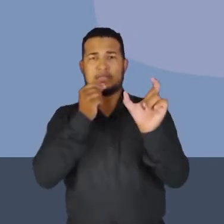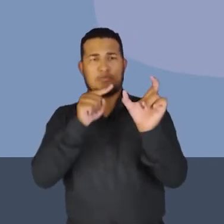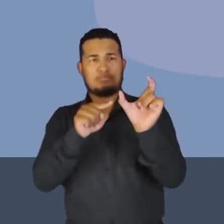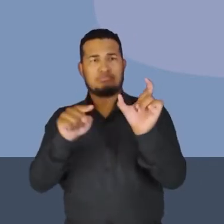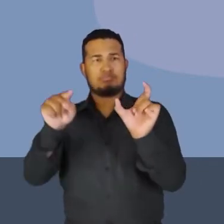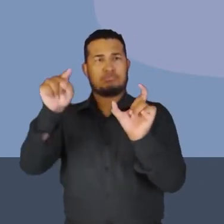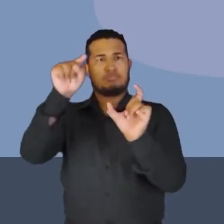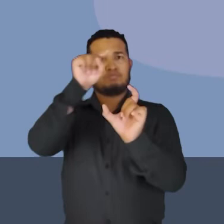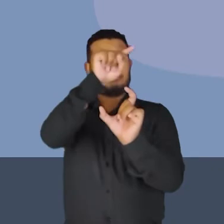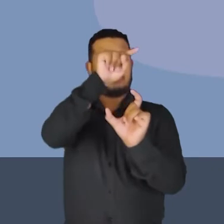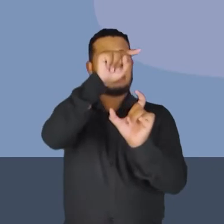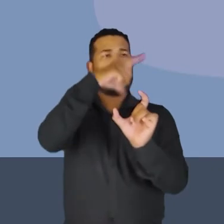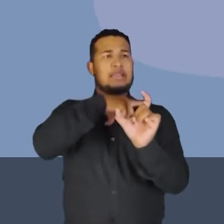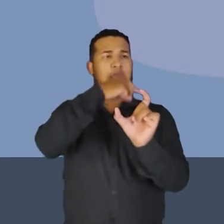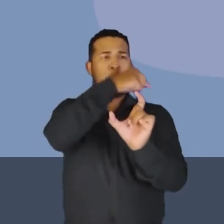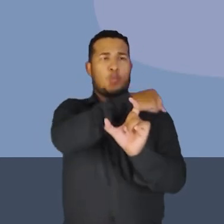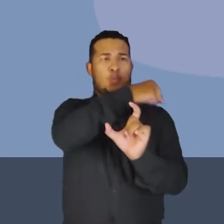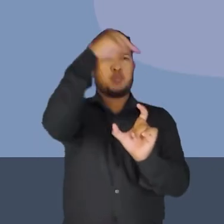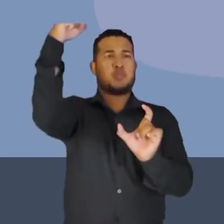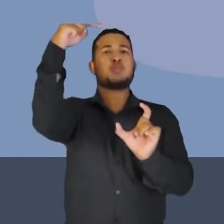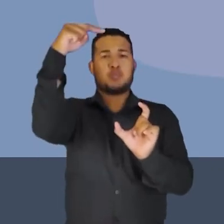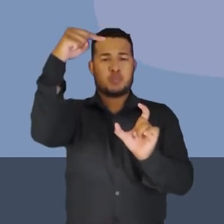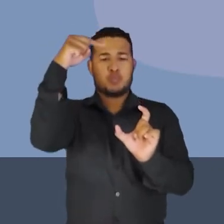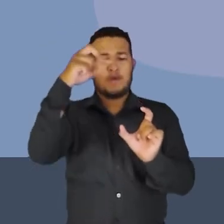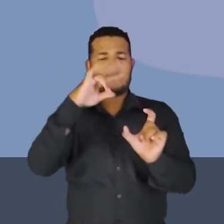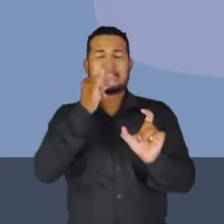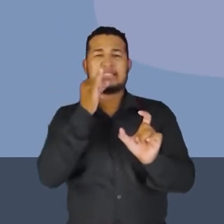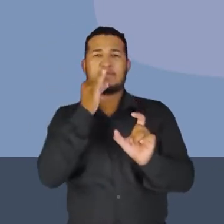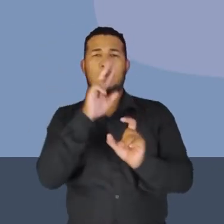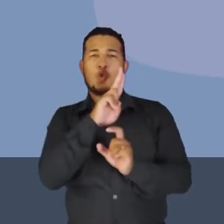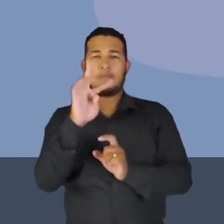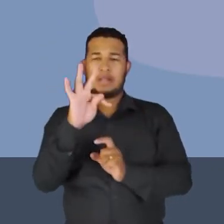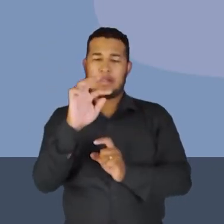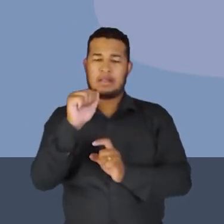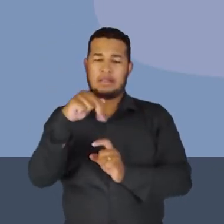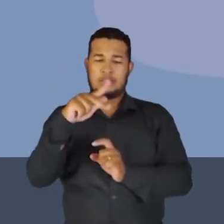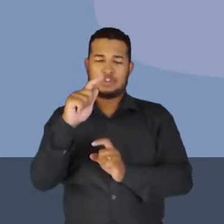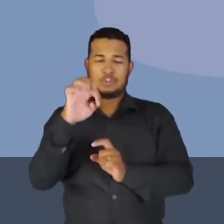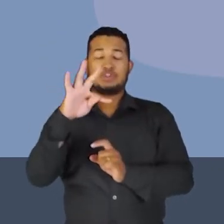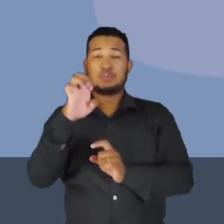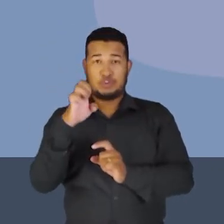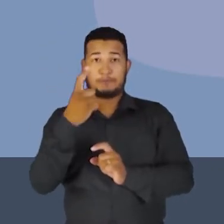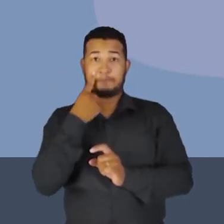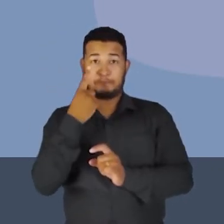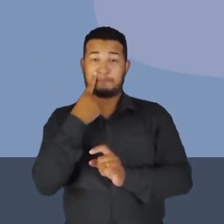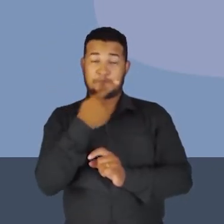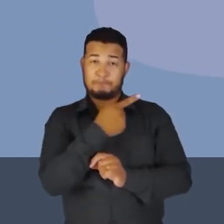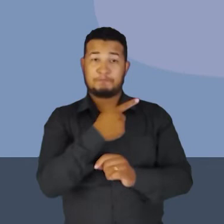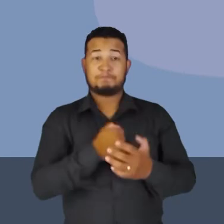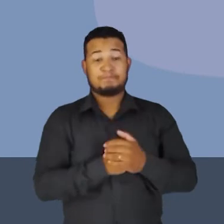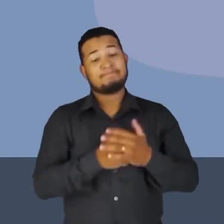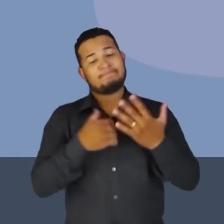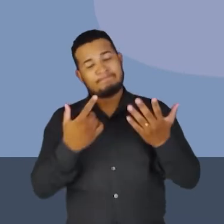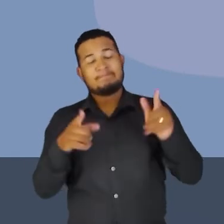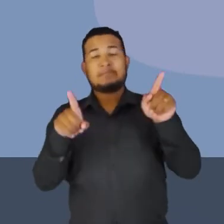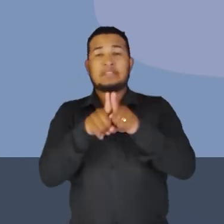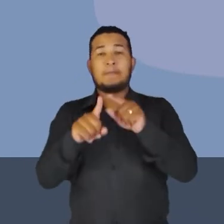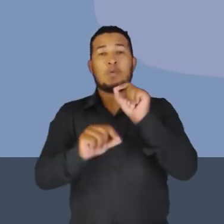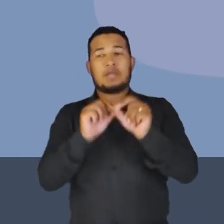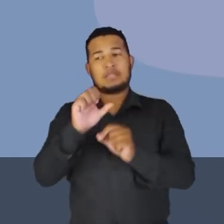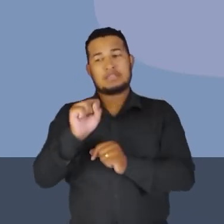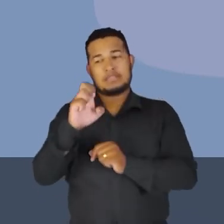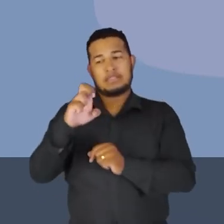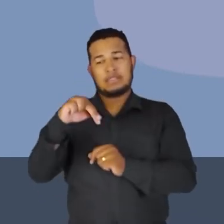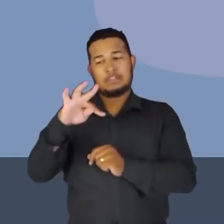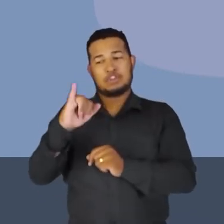a essa linha de campo. Você vai tangenciar, vou colocar uma reta tangente. E o sentido